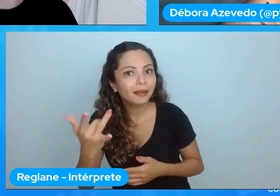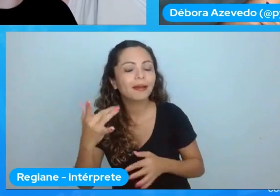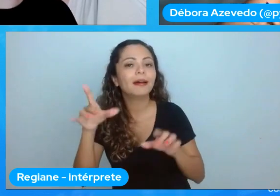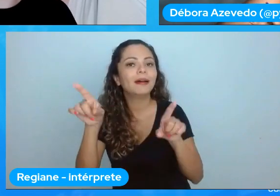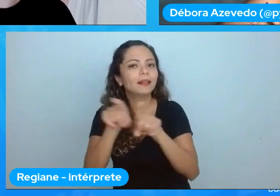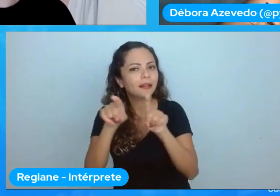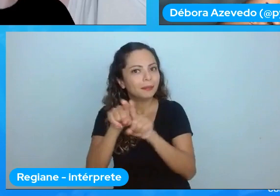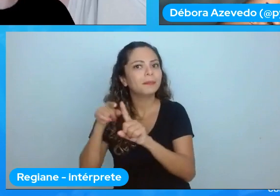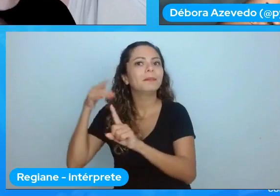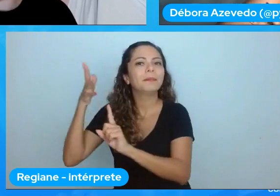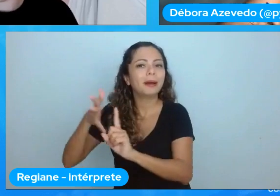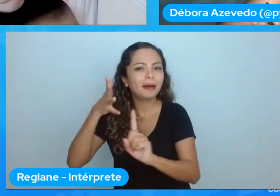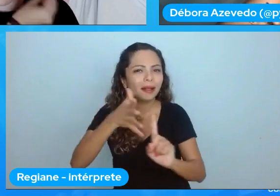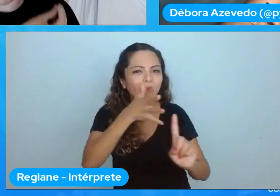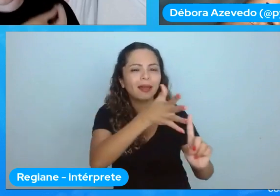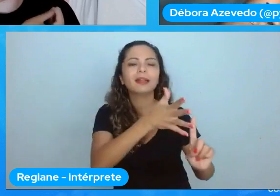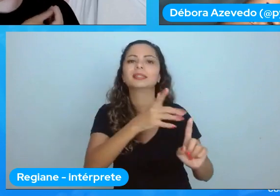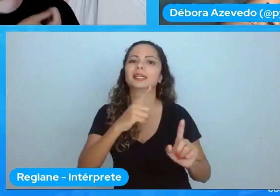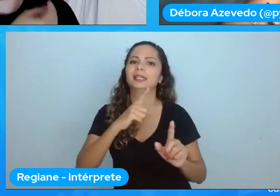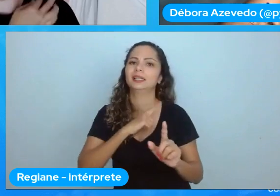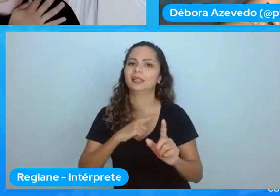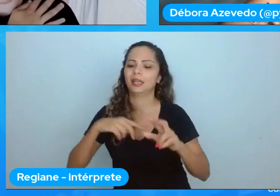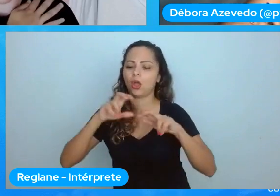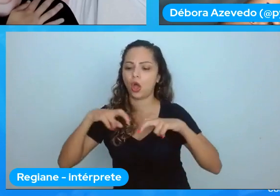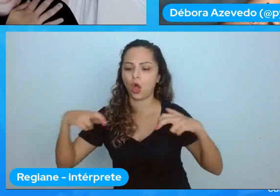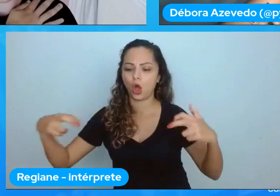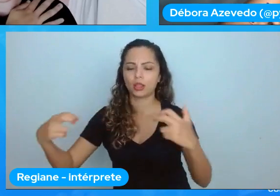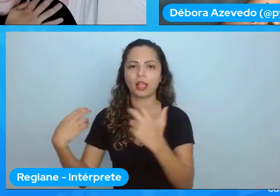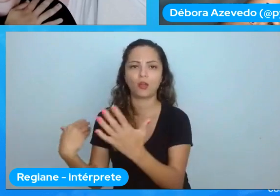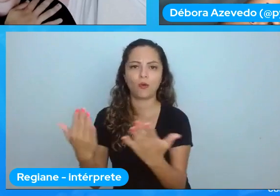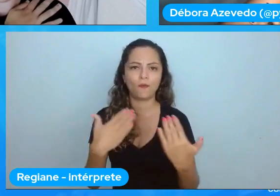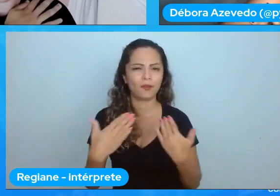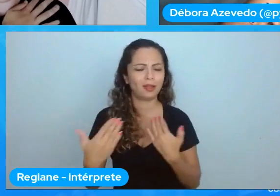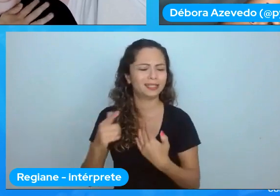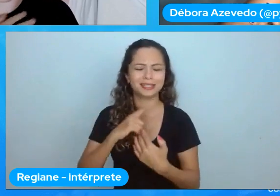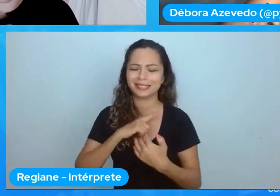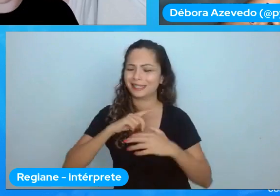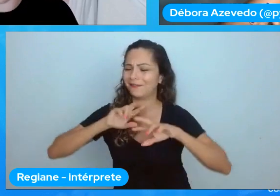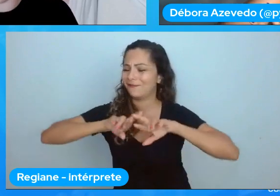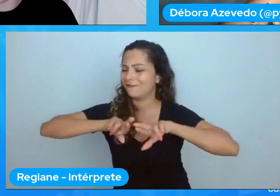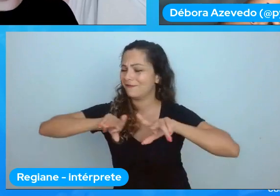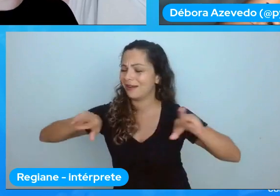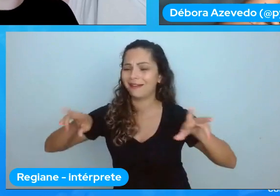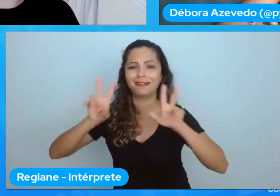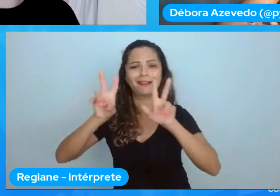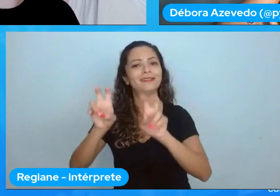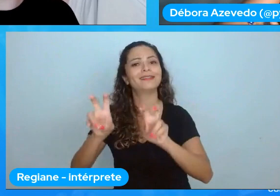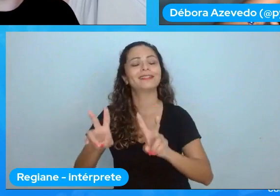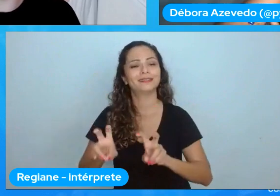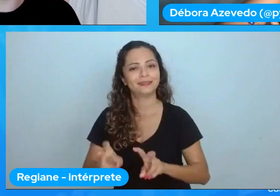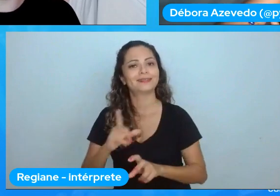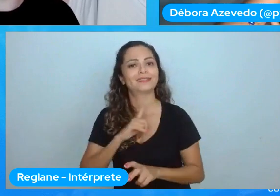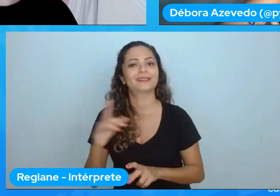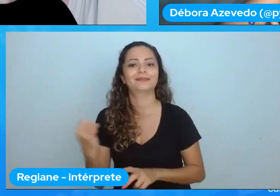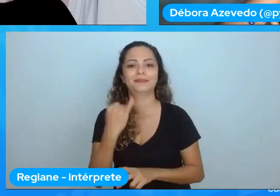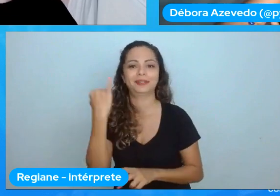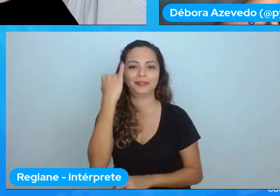essas palestras assistam as rodas de palestras de manhã porque muita gente falou sobre muita coisa importante e é bem que isso